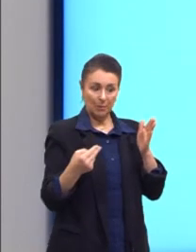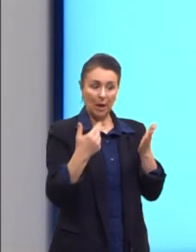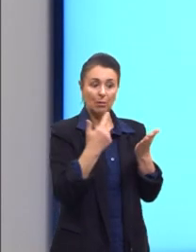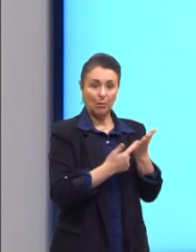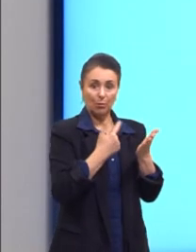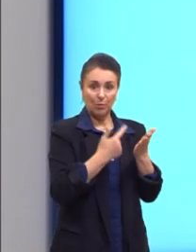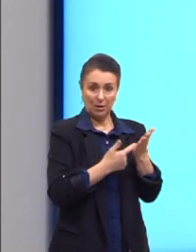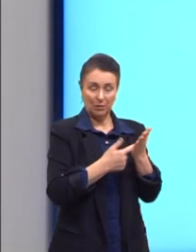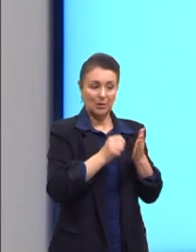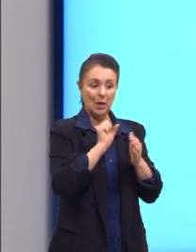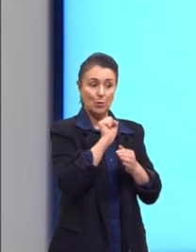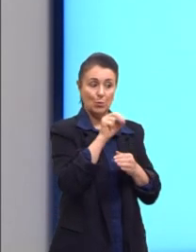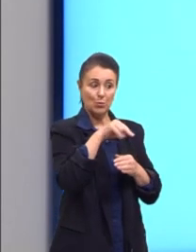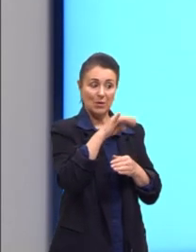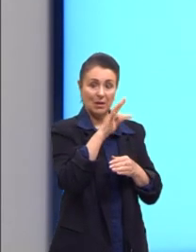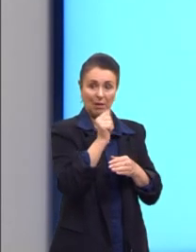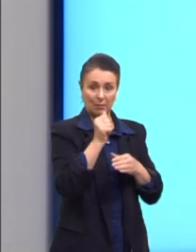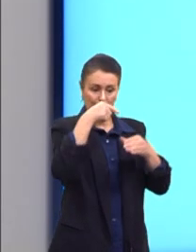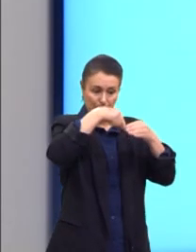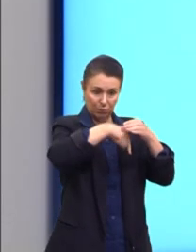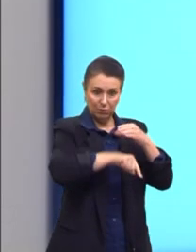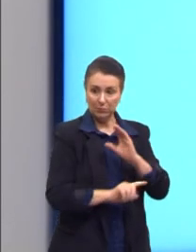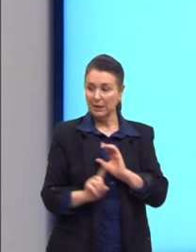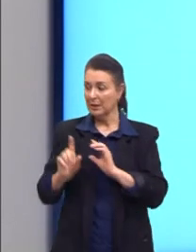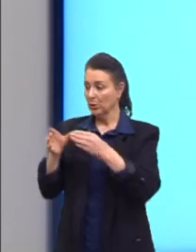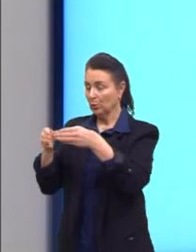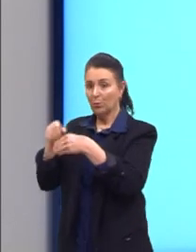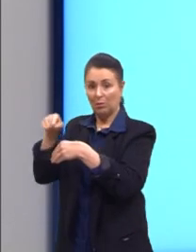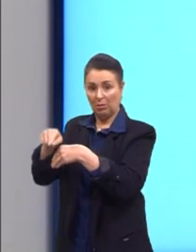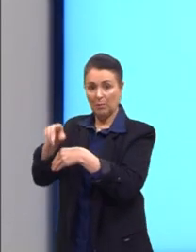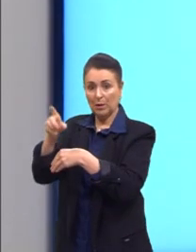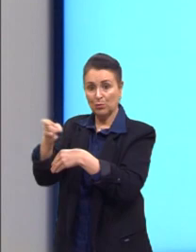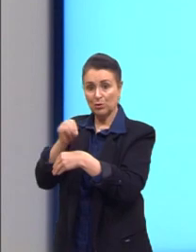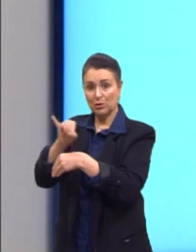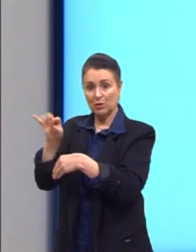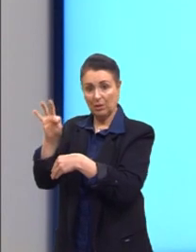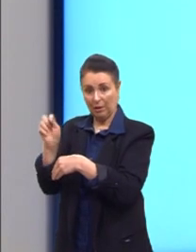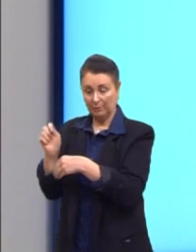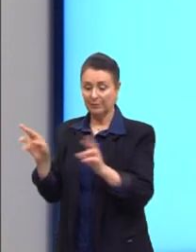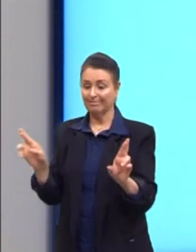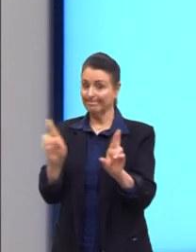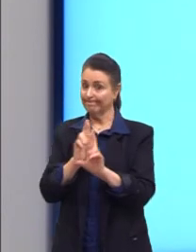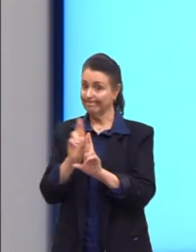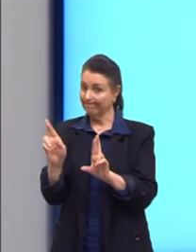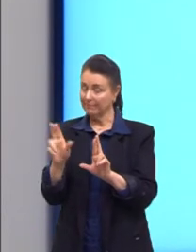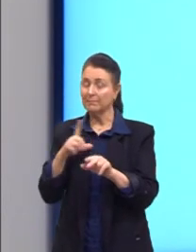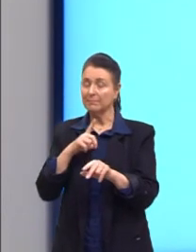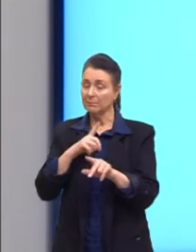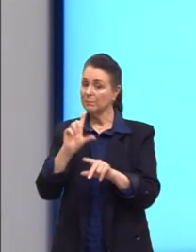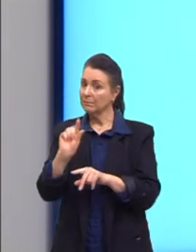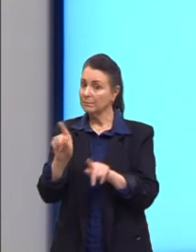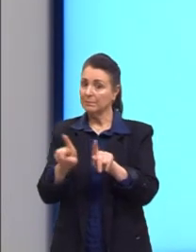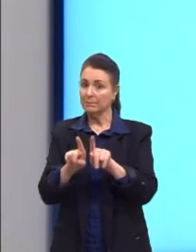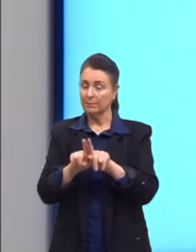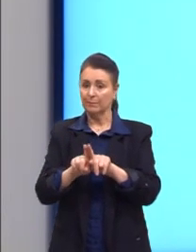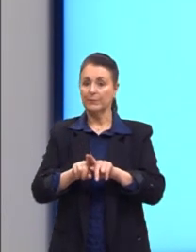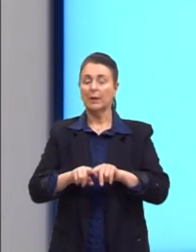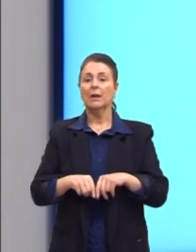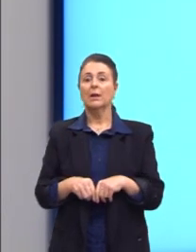radical sunita e você tem radical xiita. Você tem esses dois relacionados a isso. Durante essa guerra